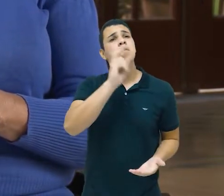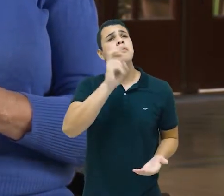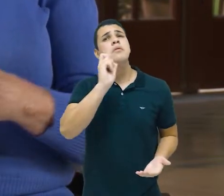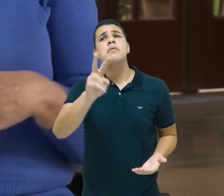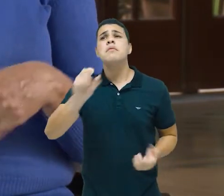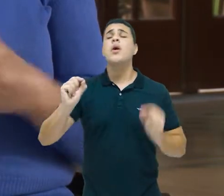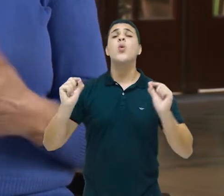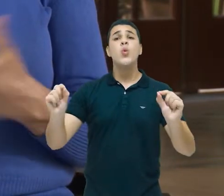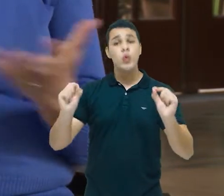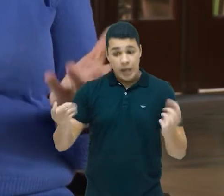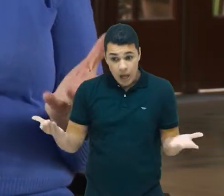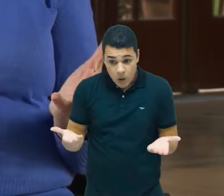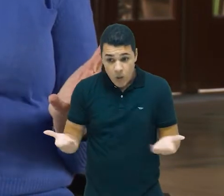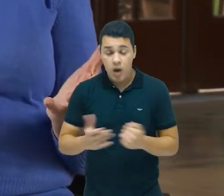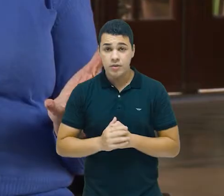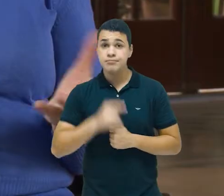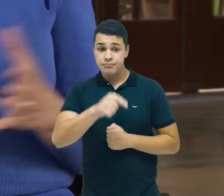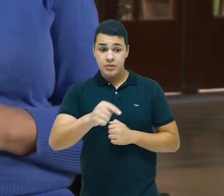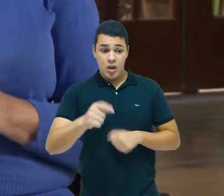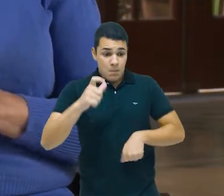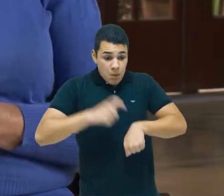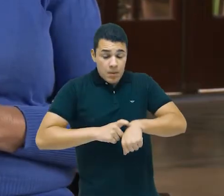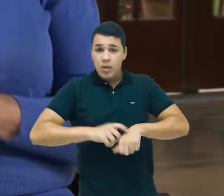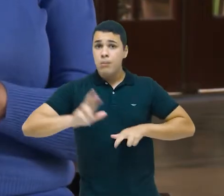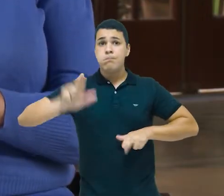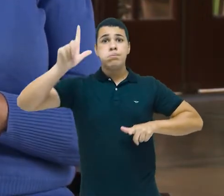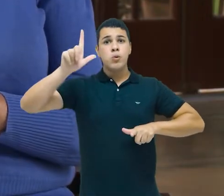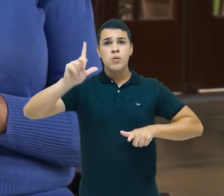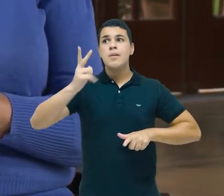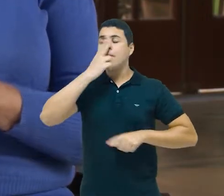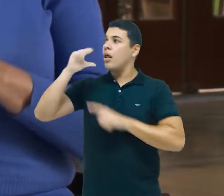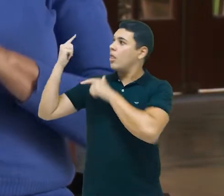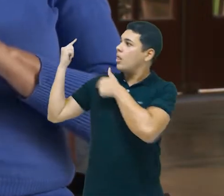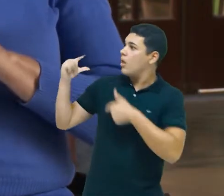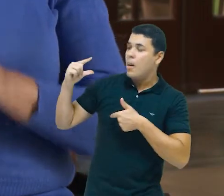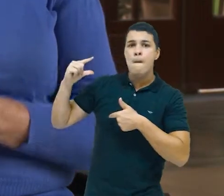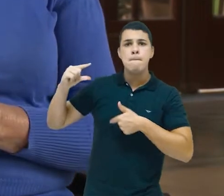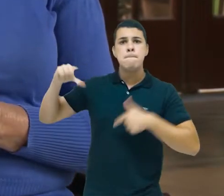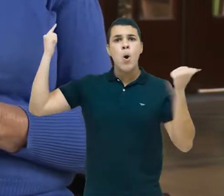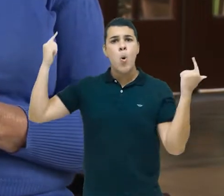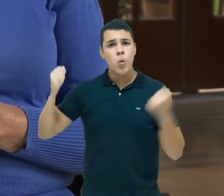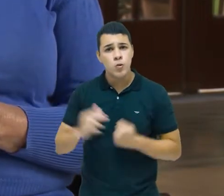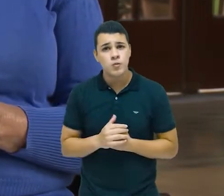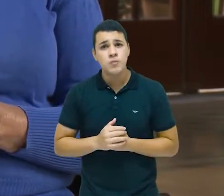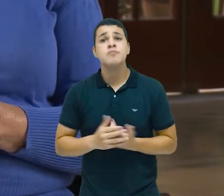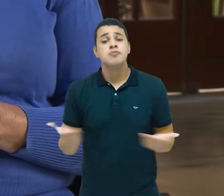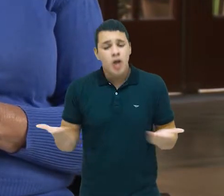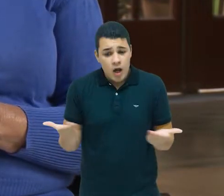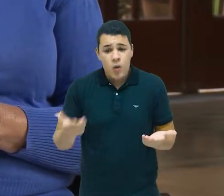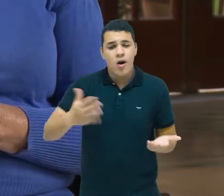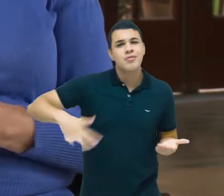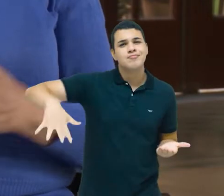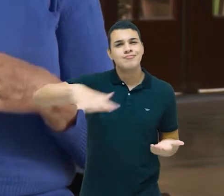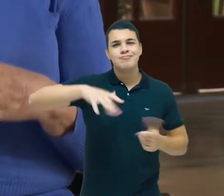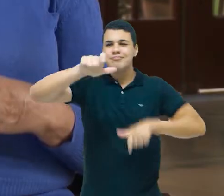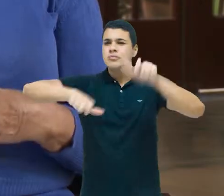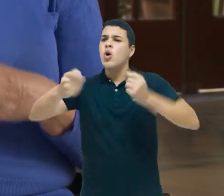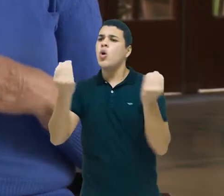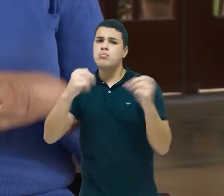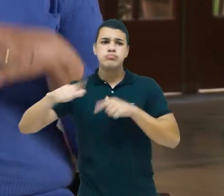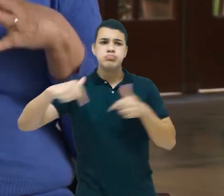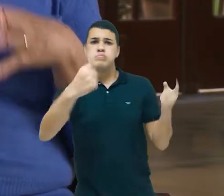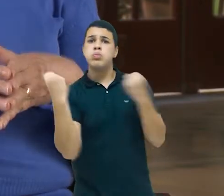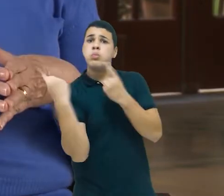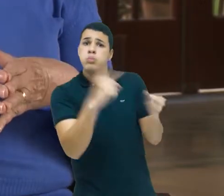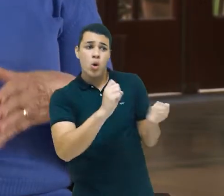vemos um momento muito diferente desse, uma quebra dessa tradição. A resposta brasileira ao Covid-19 tem sido uma